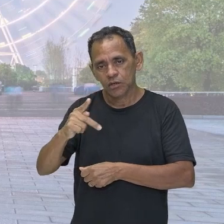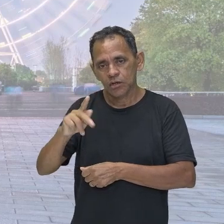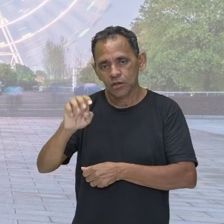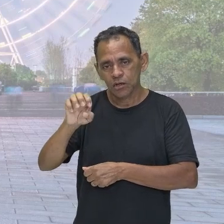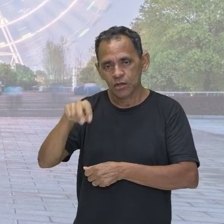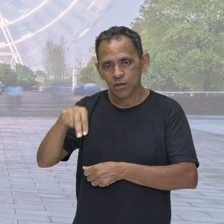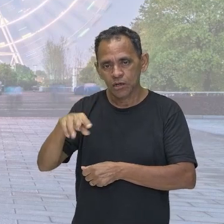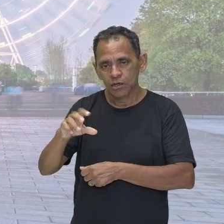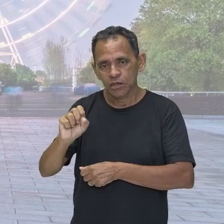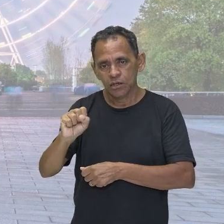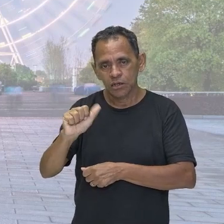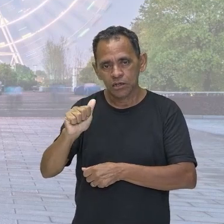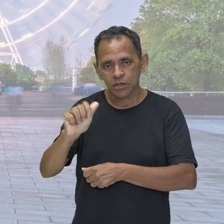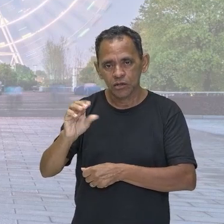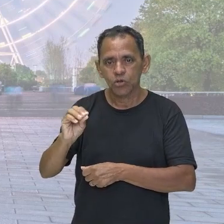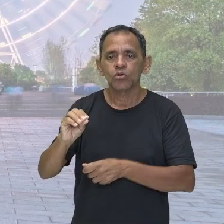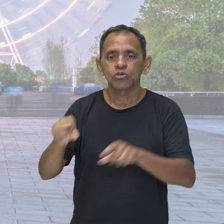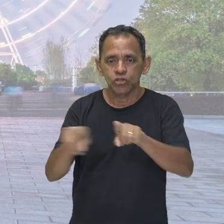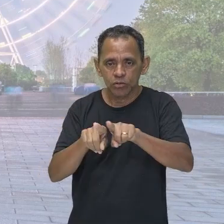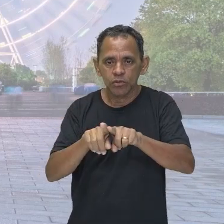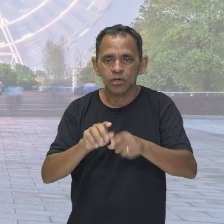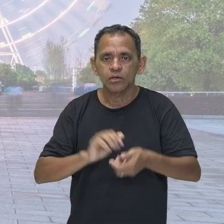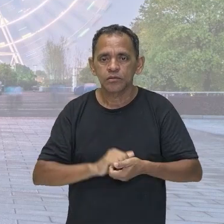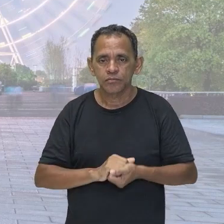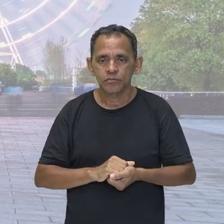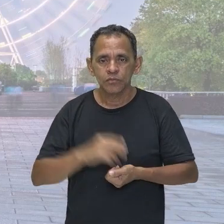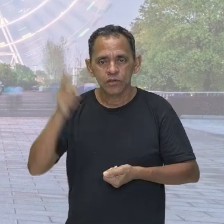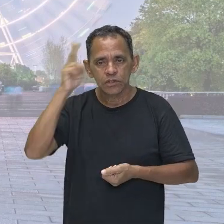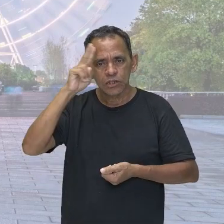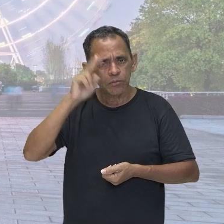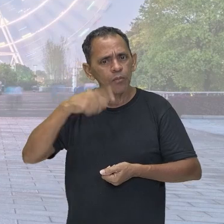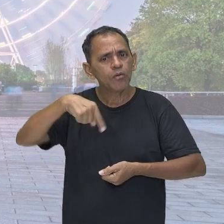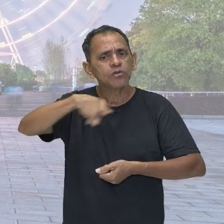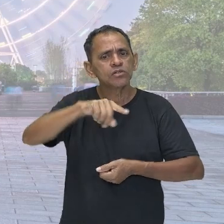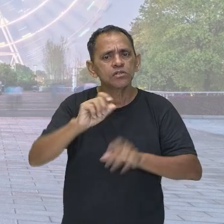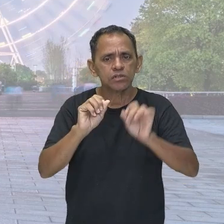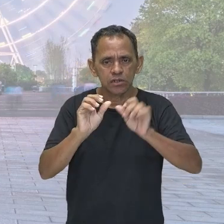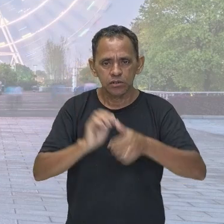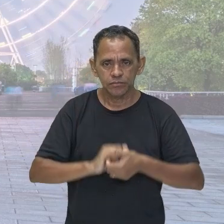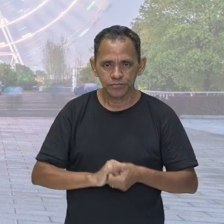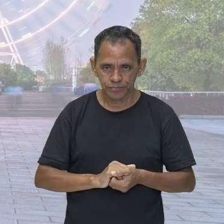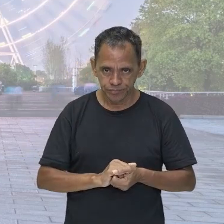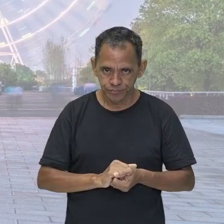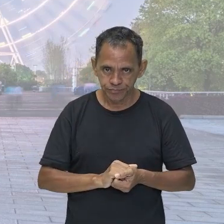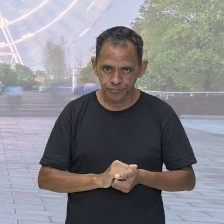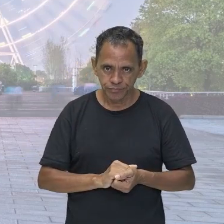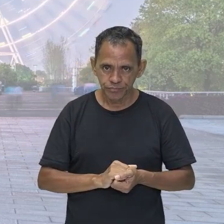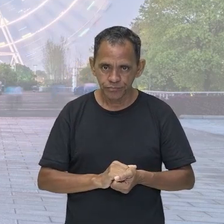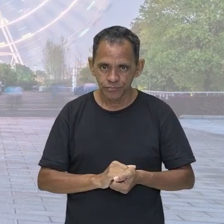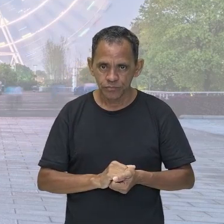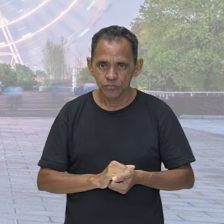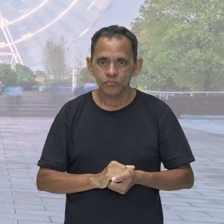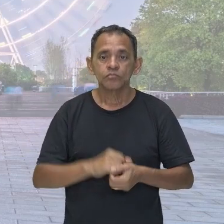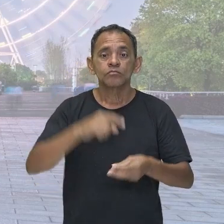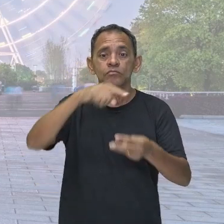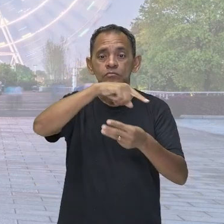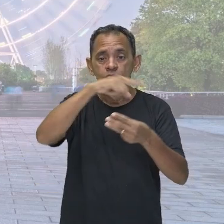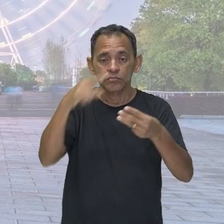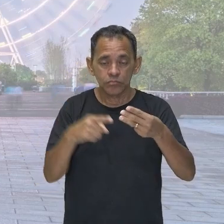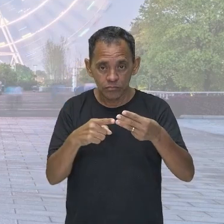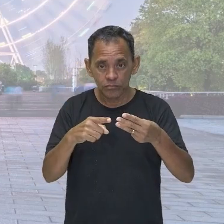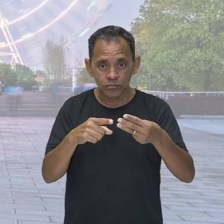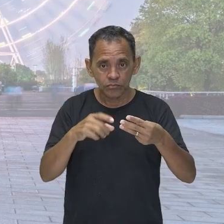elástica. E aí eu quero lembrar para vocês que nós falamos aqui de três tipos de energia. Falamos da energia